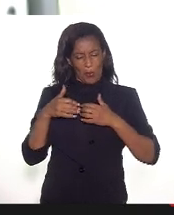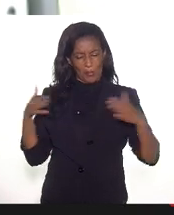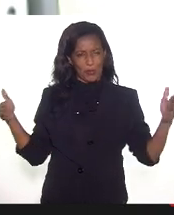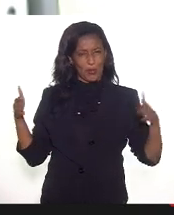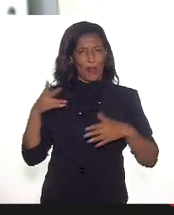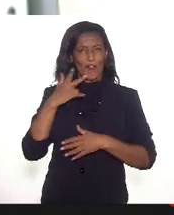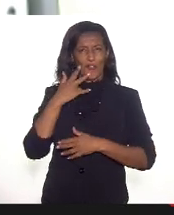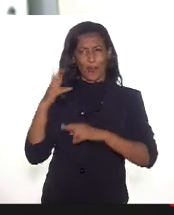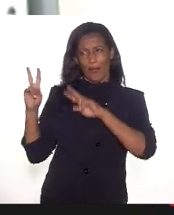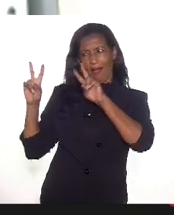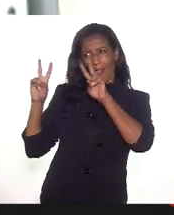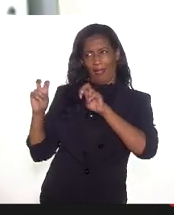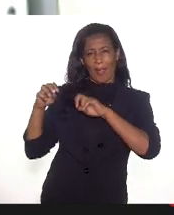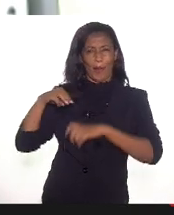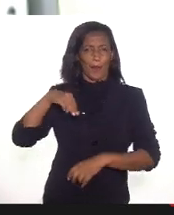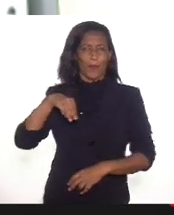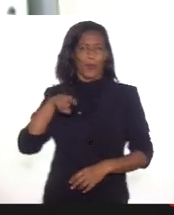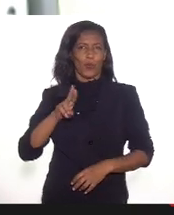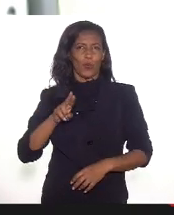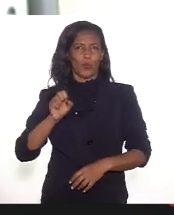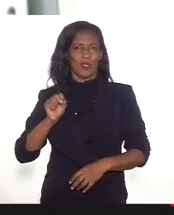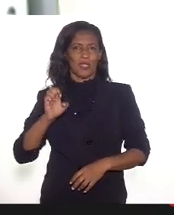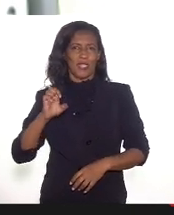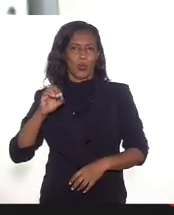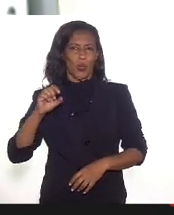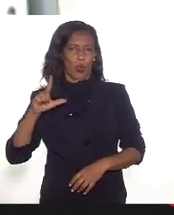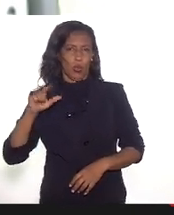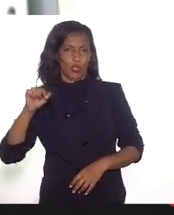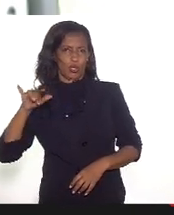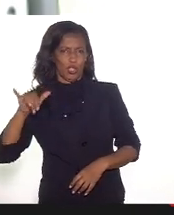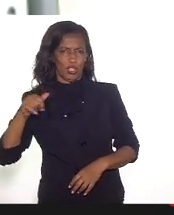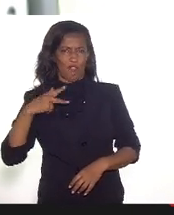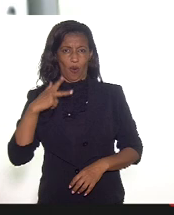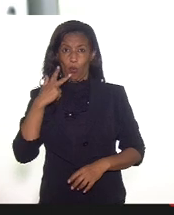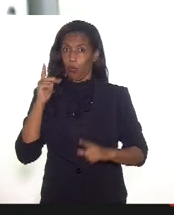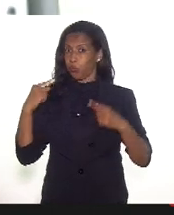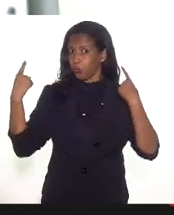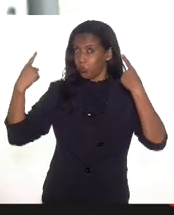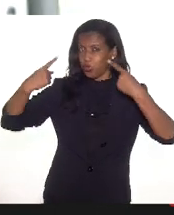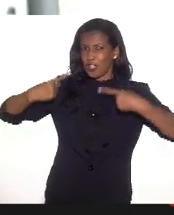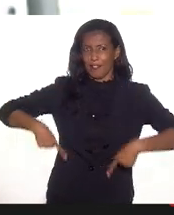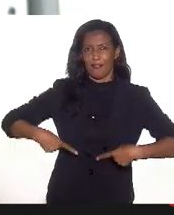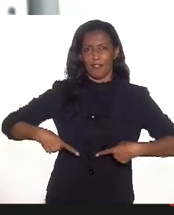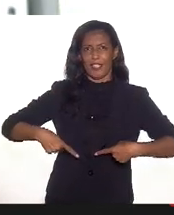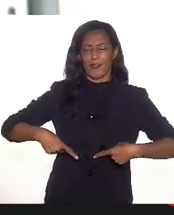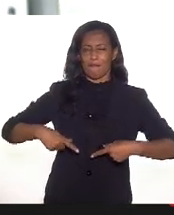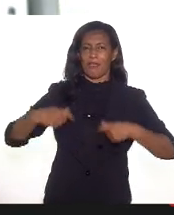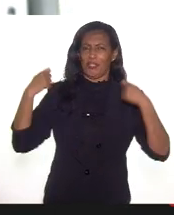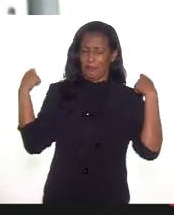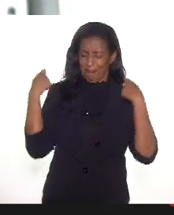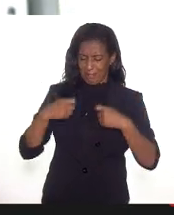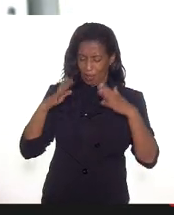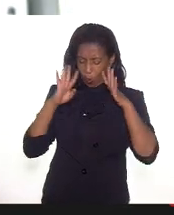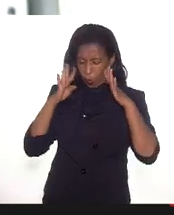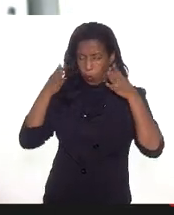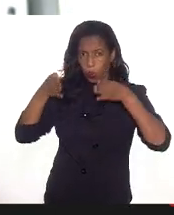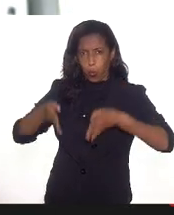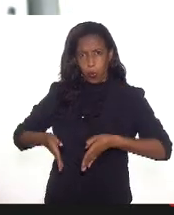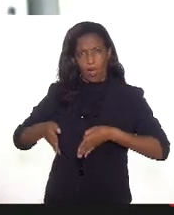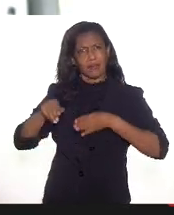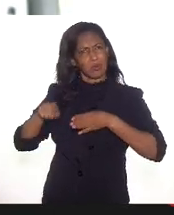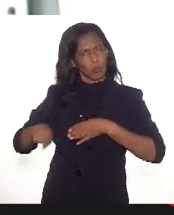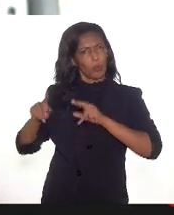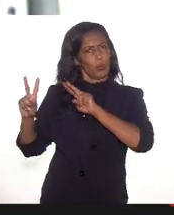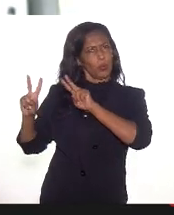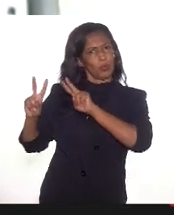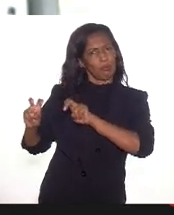social, eu penso que é mesmo um desafio que nós temos enfrentar, nos debruçarmos sobre a museologia social